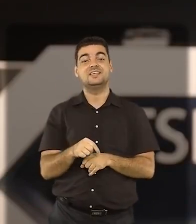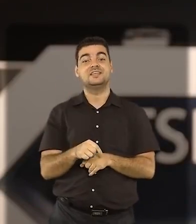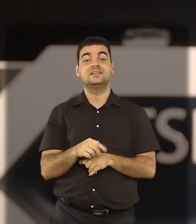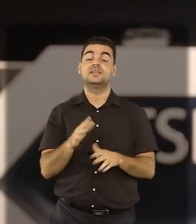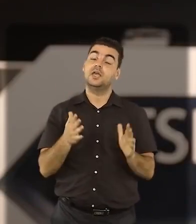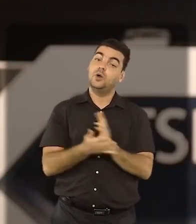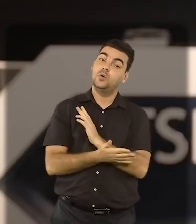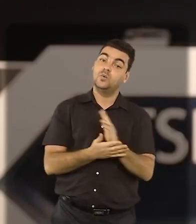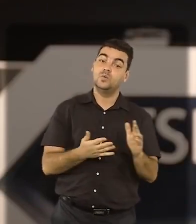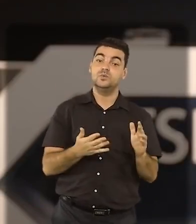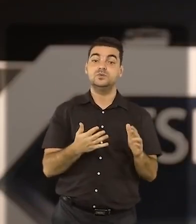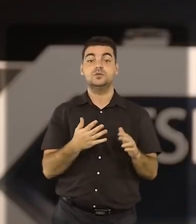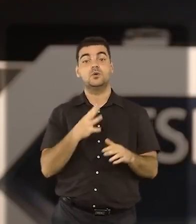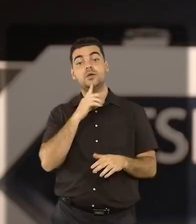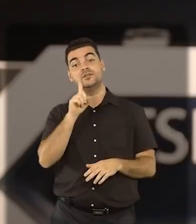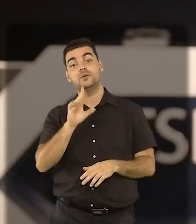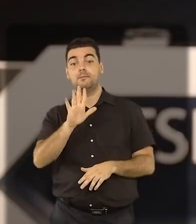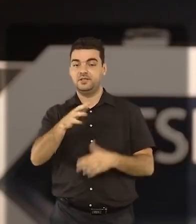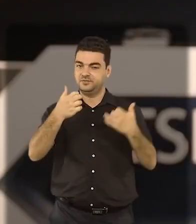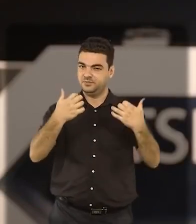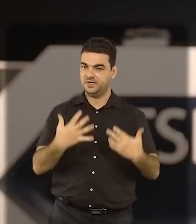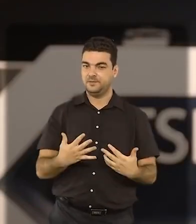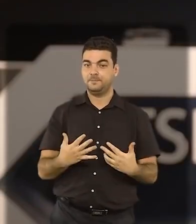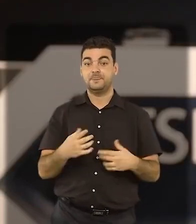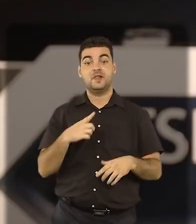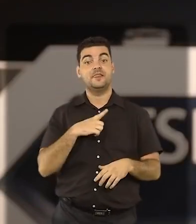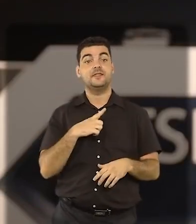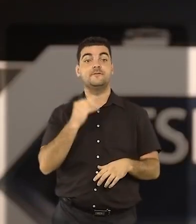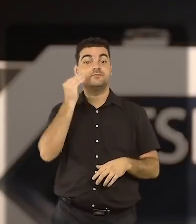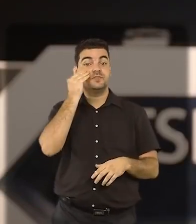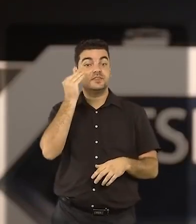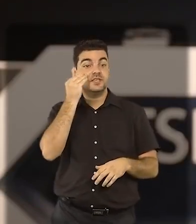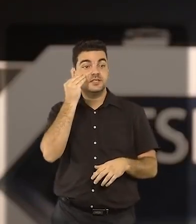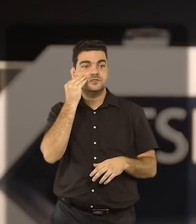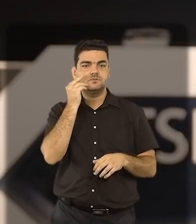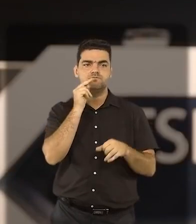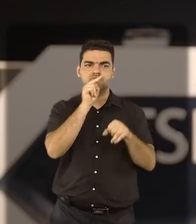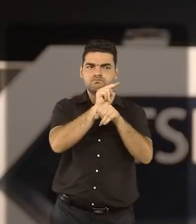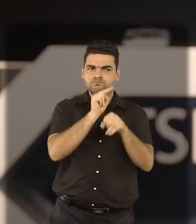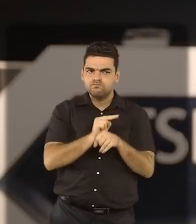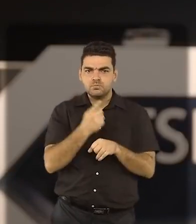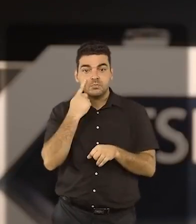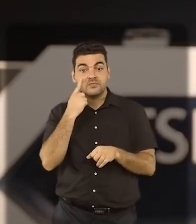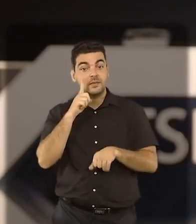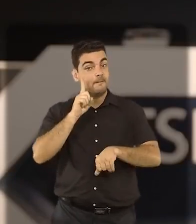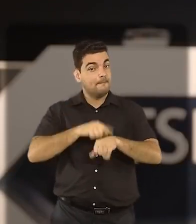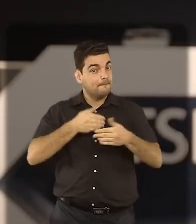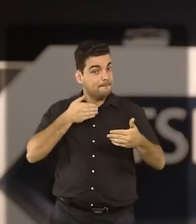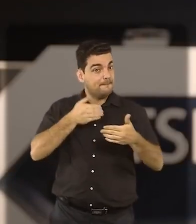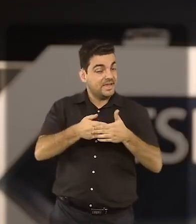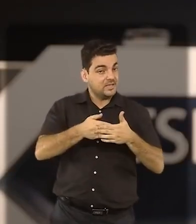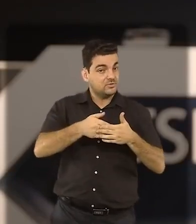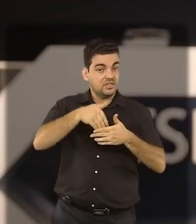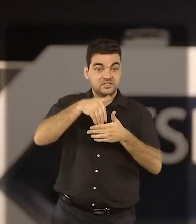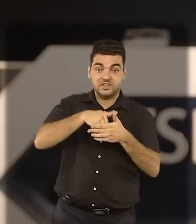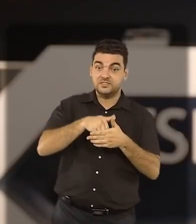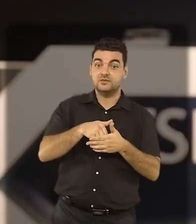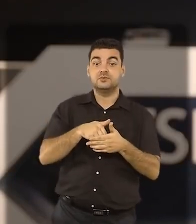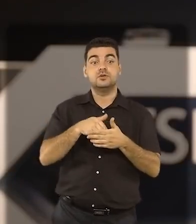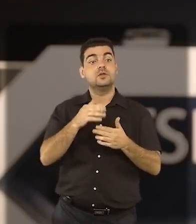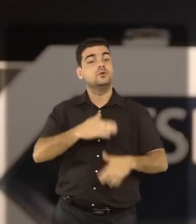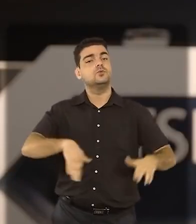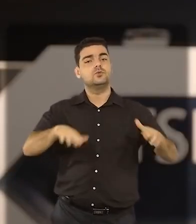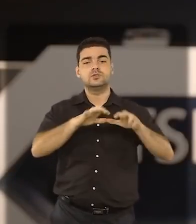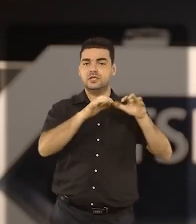conhecidas para contar. Primeiro, o chamado teste de integridade. Na véspera da eleição, com todas